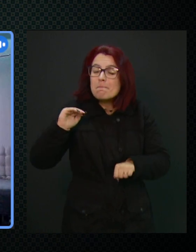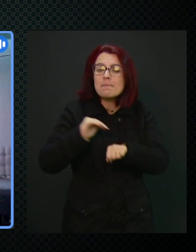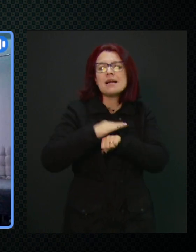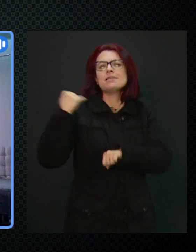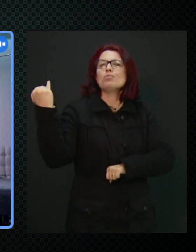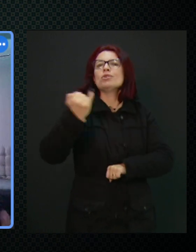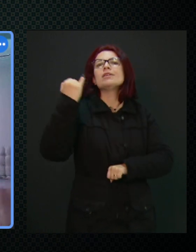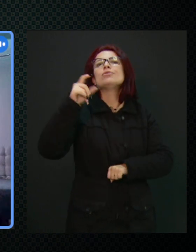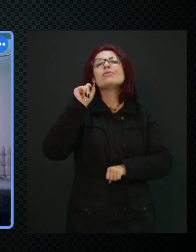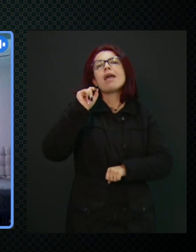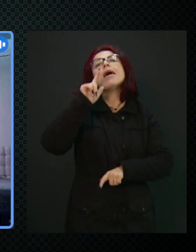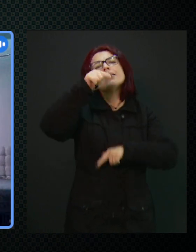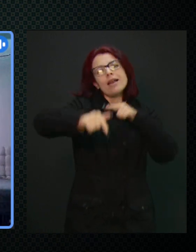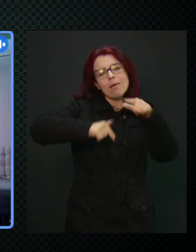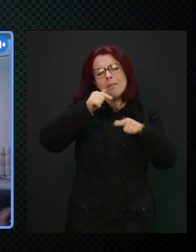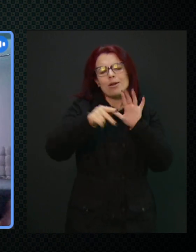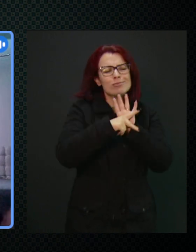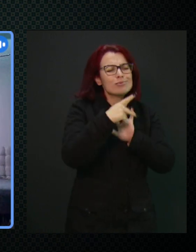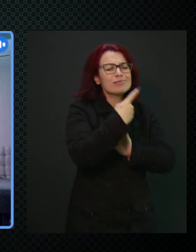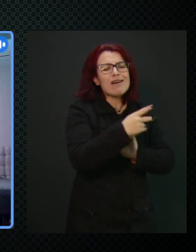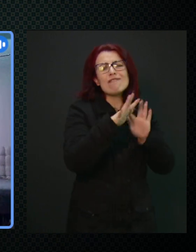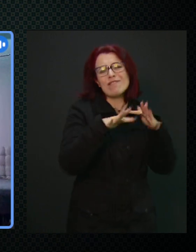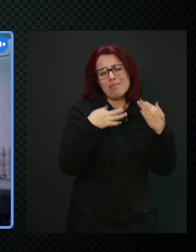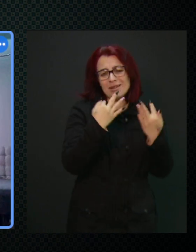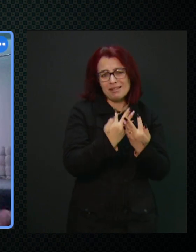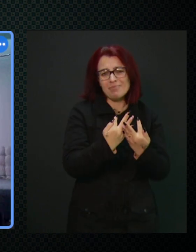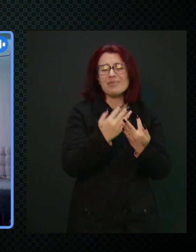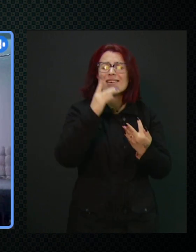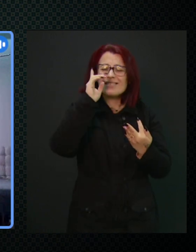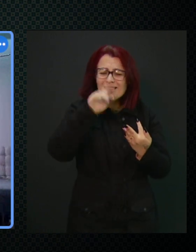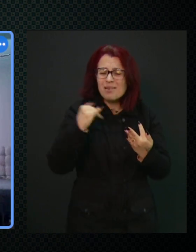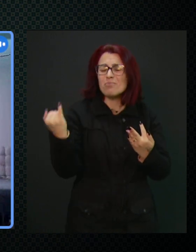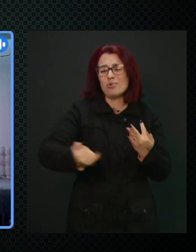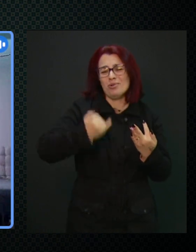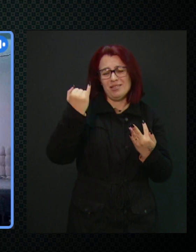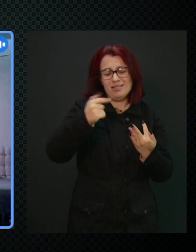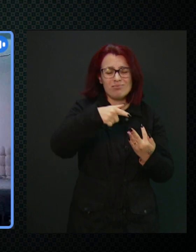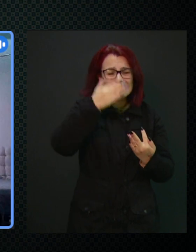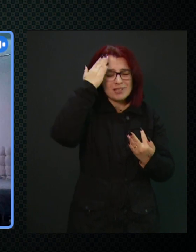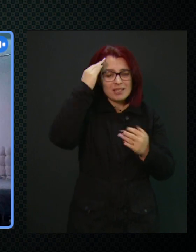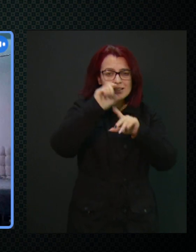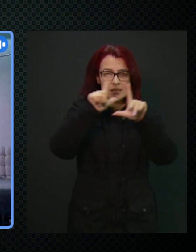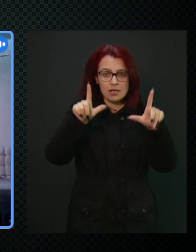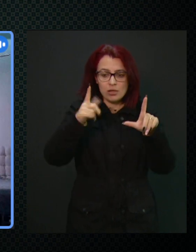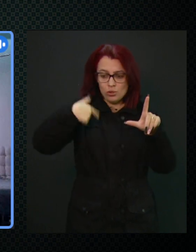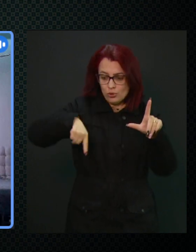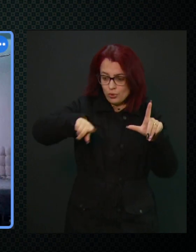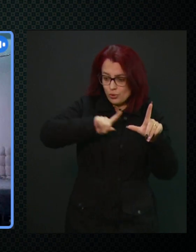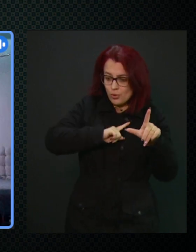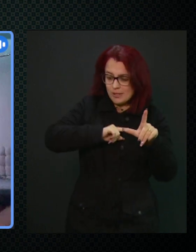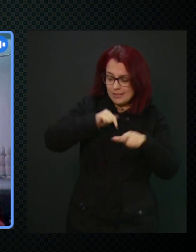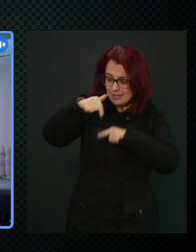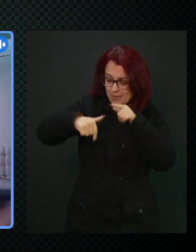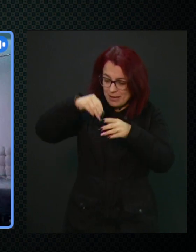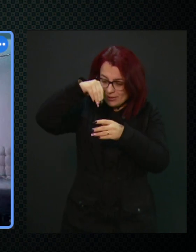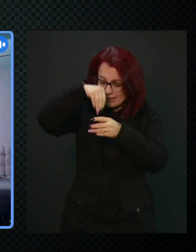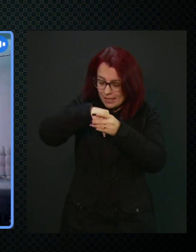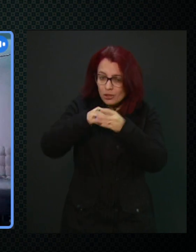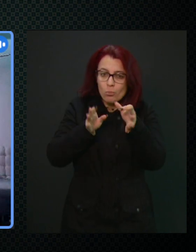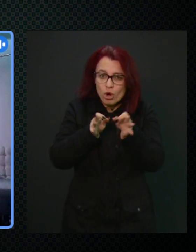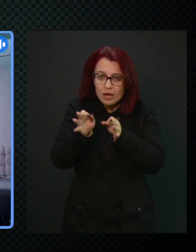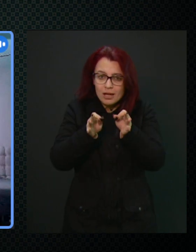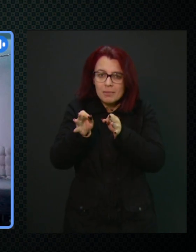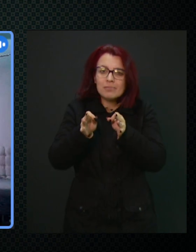familiar, é tão importante para que eles entendam que o que nós fazemos dentro do programa deve ser dado